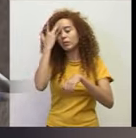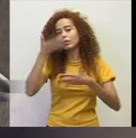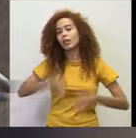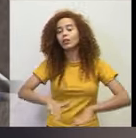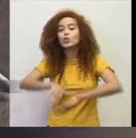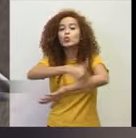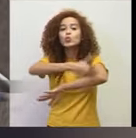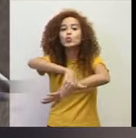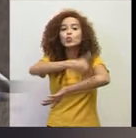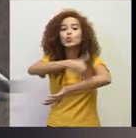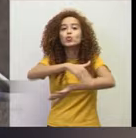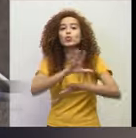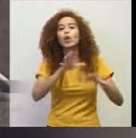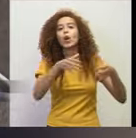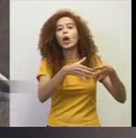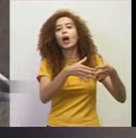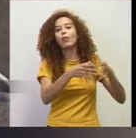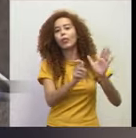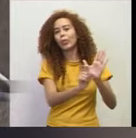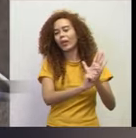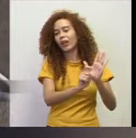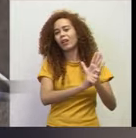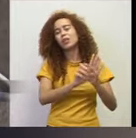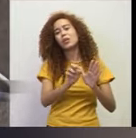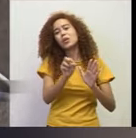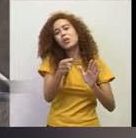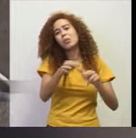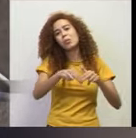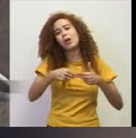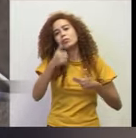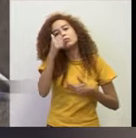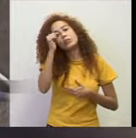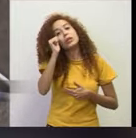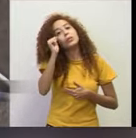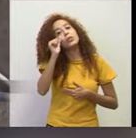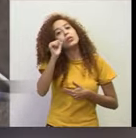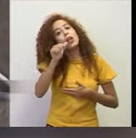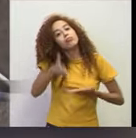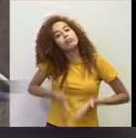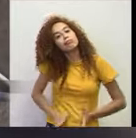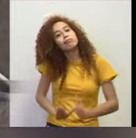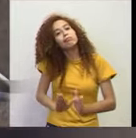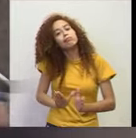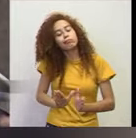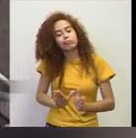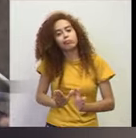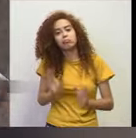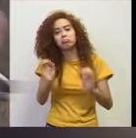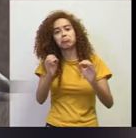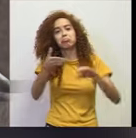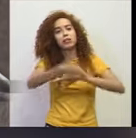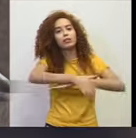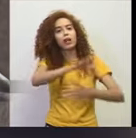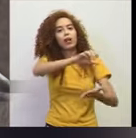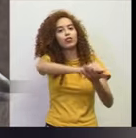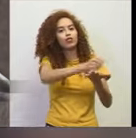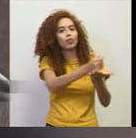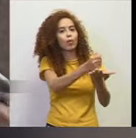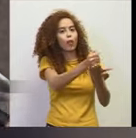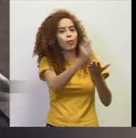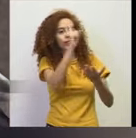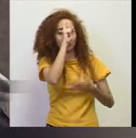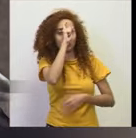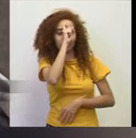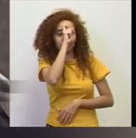na rua, numa cracolândia, ou mesmo por meio de uma parteira, que não tem acesso ao registro diretamente nos